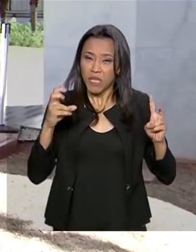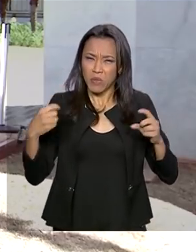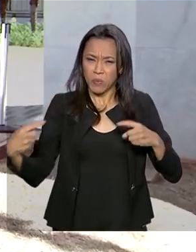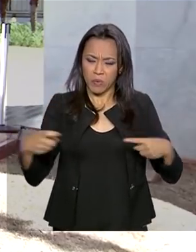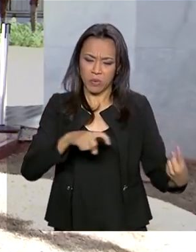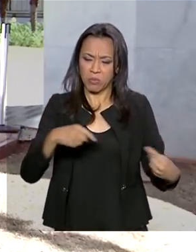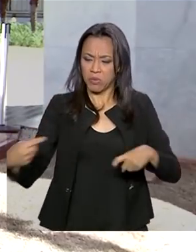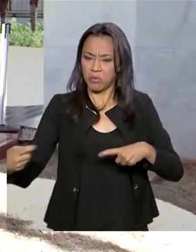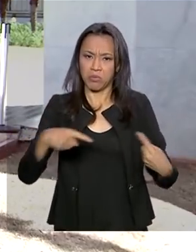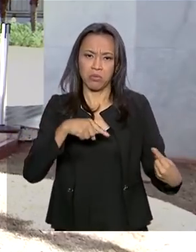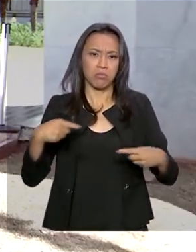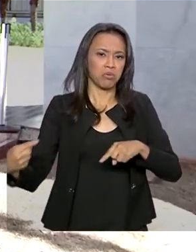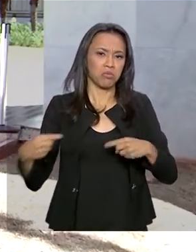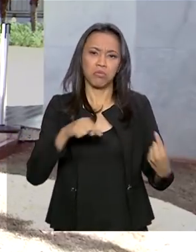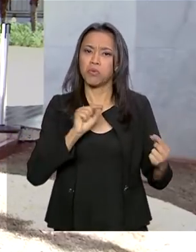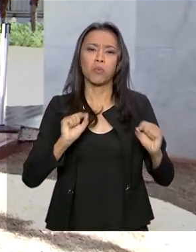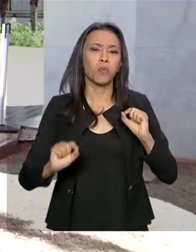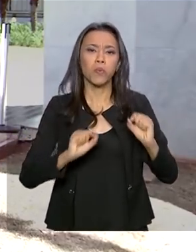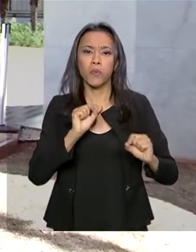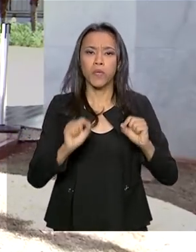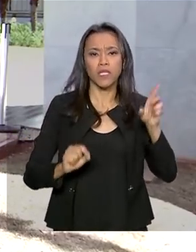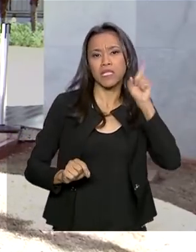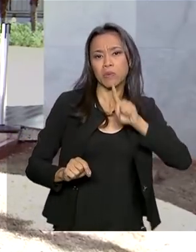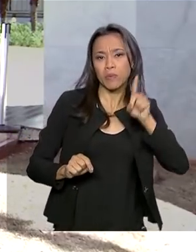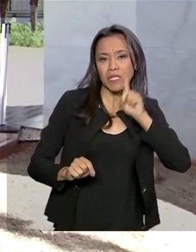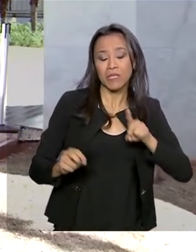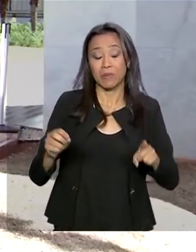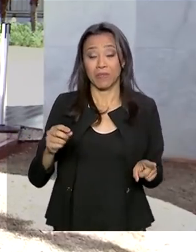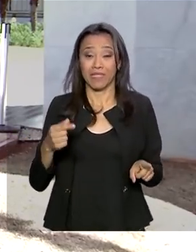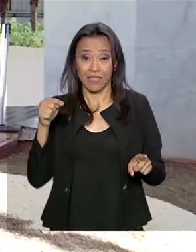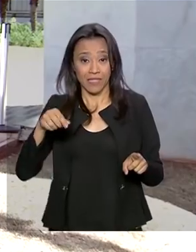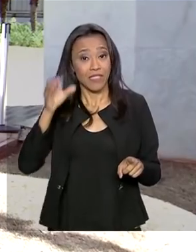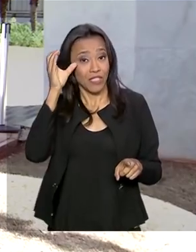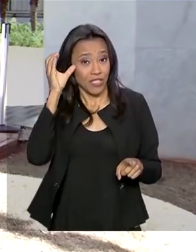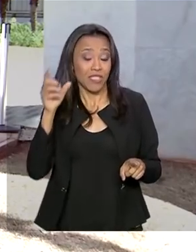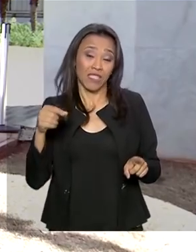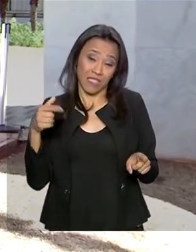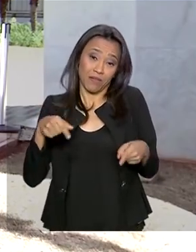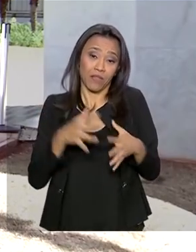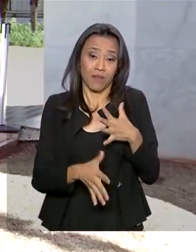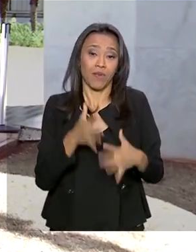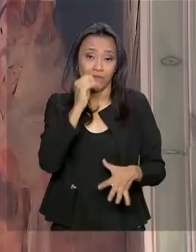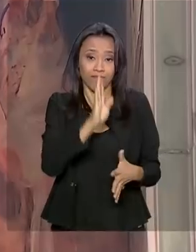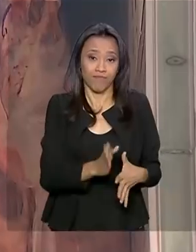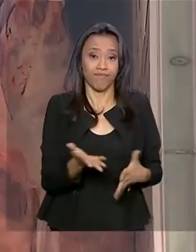Unidos e China que ele afeta o Brasil. Vamos ver na reportagem.